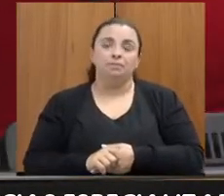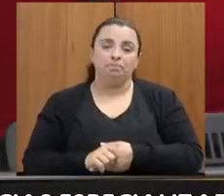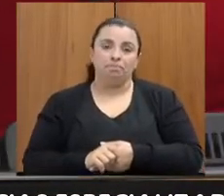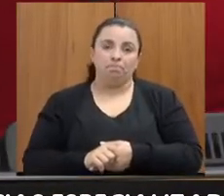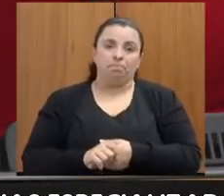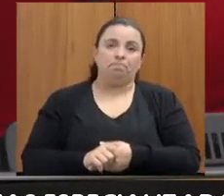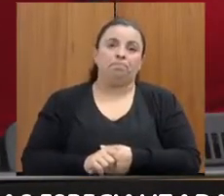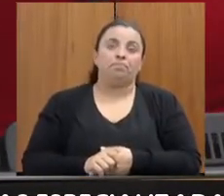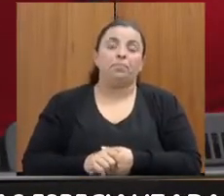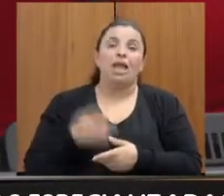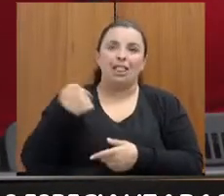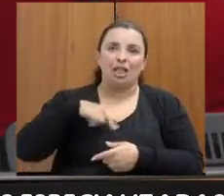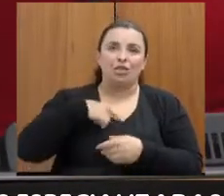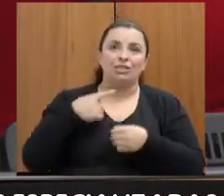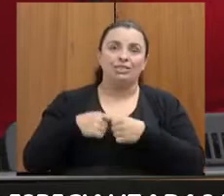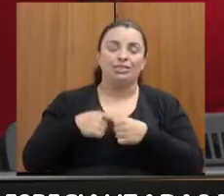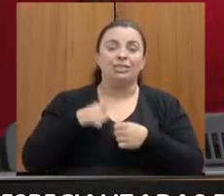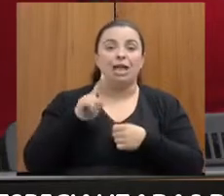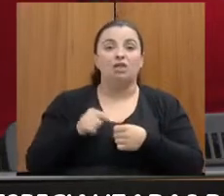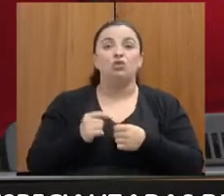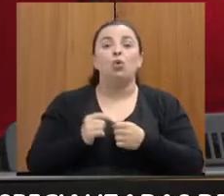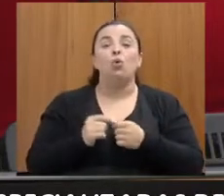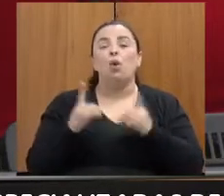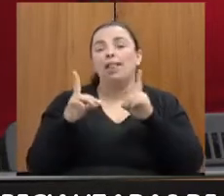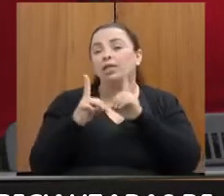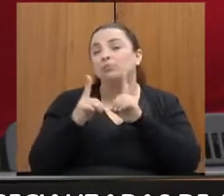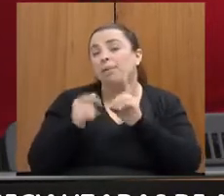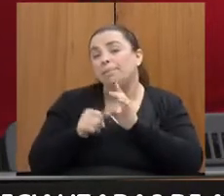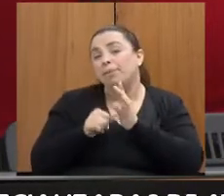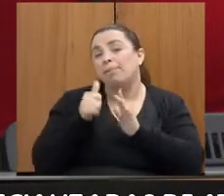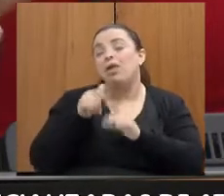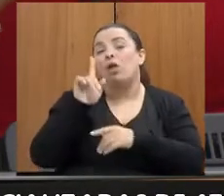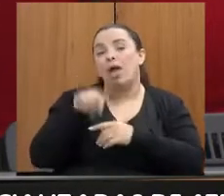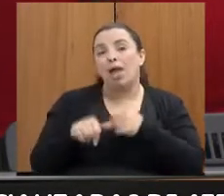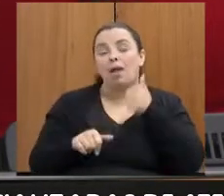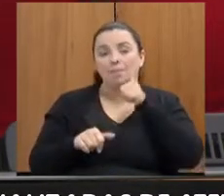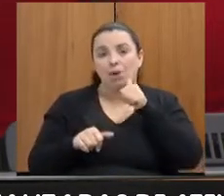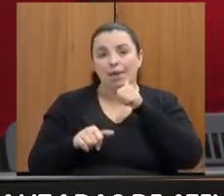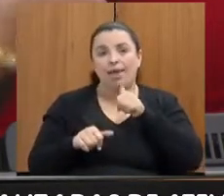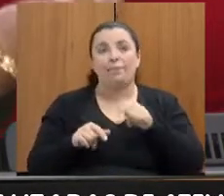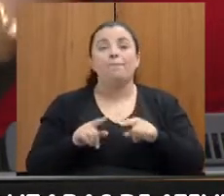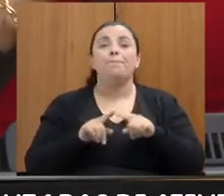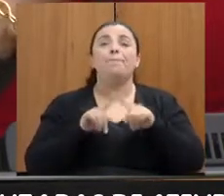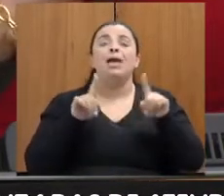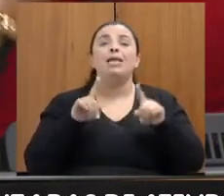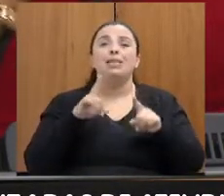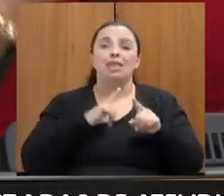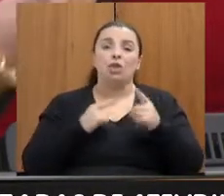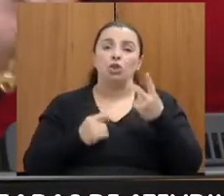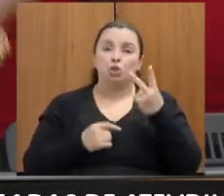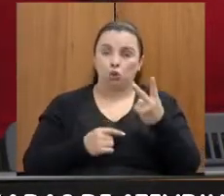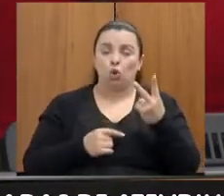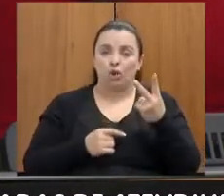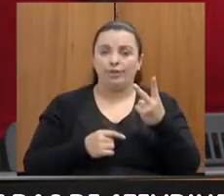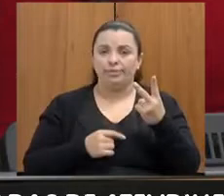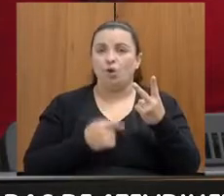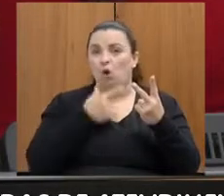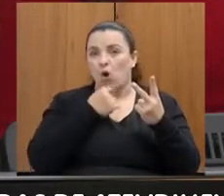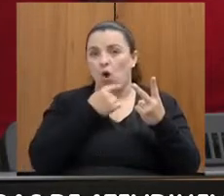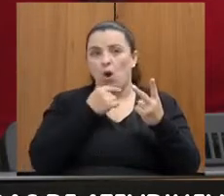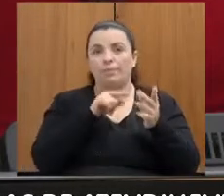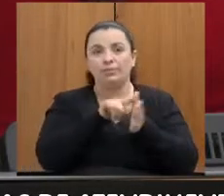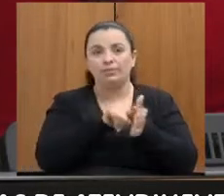dois investigadores lá, devidamente capacitados, mas que trabalham mais na questão investigativa, como foi dito aqui, para